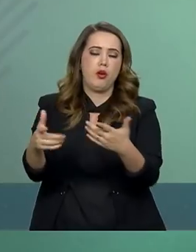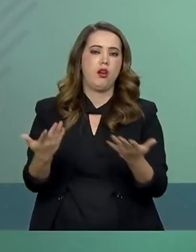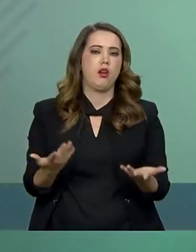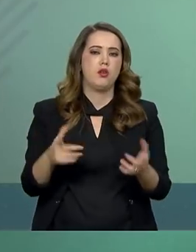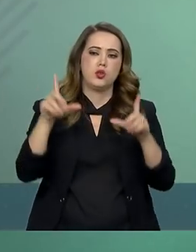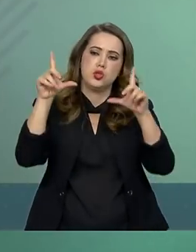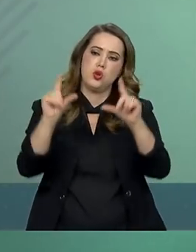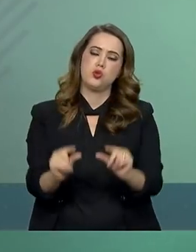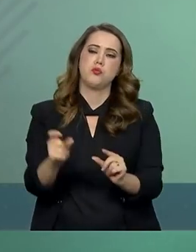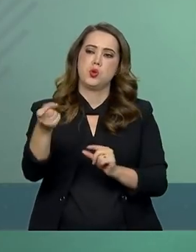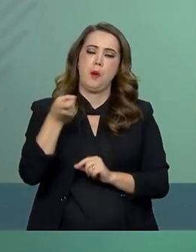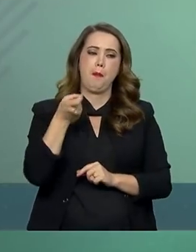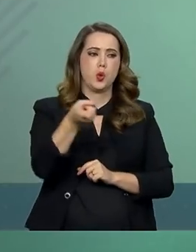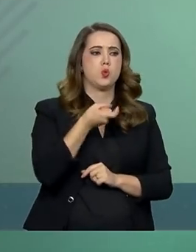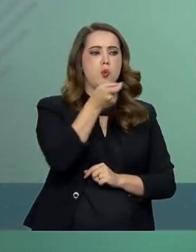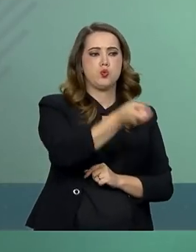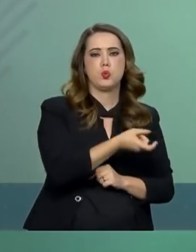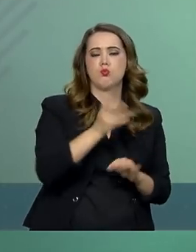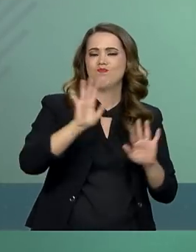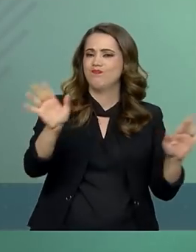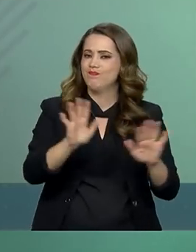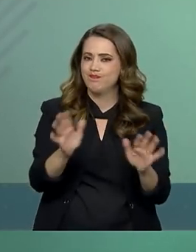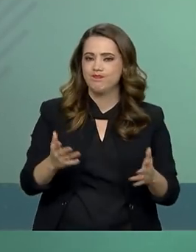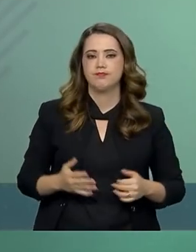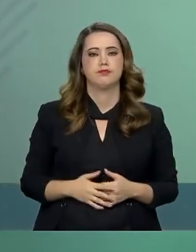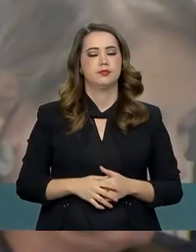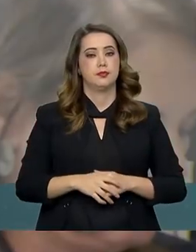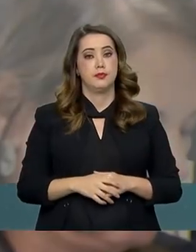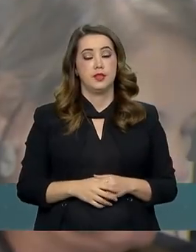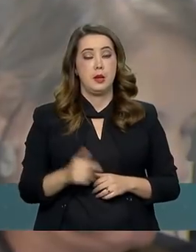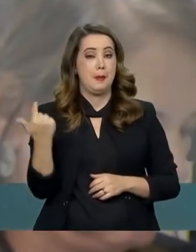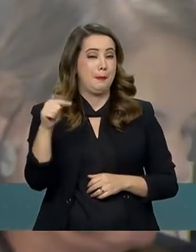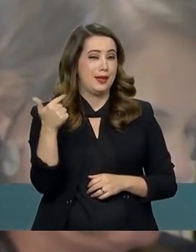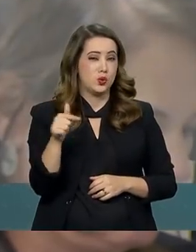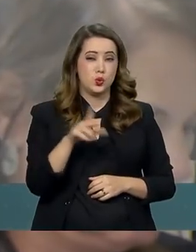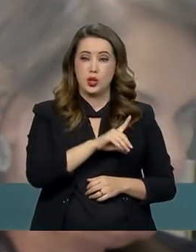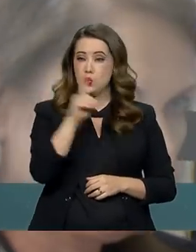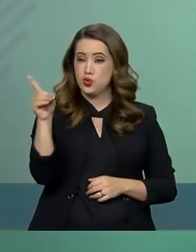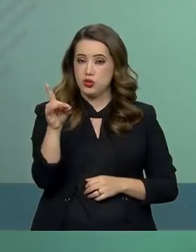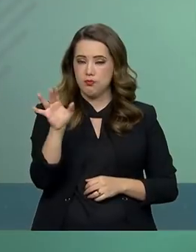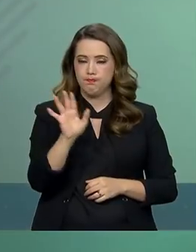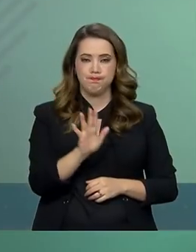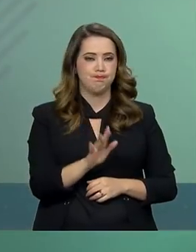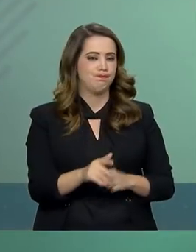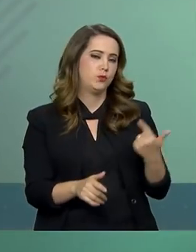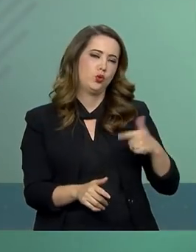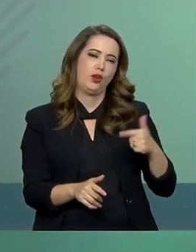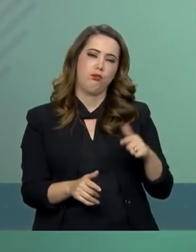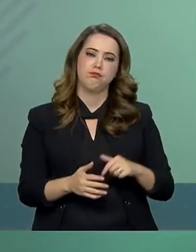com a diminuição de impostos nessa cadeia atravessadora. Mas não há uma previsão? Não, por enquanto, não.